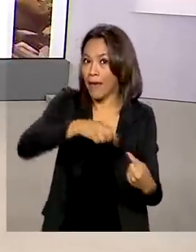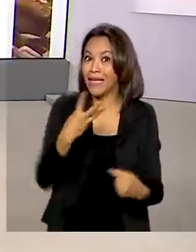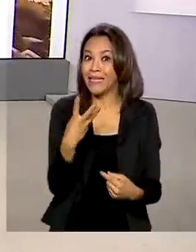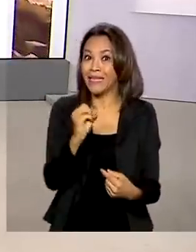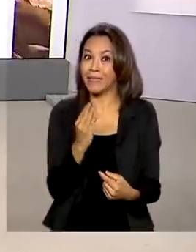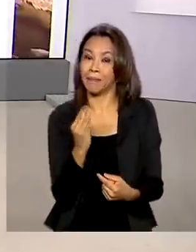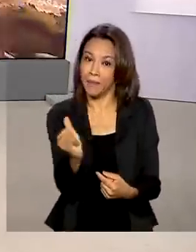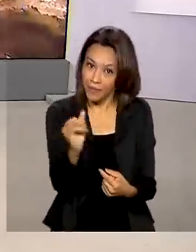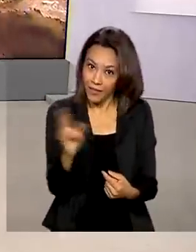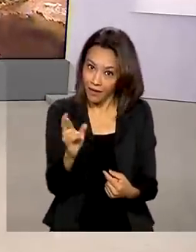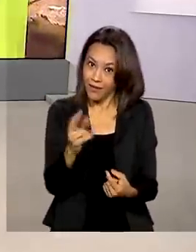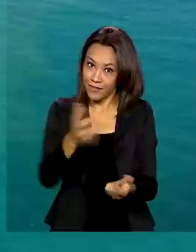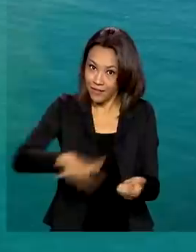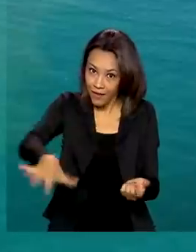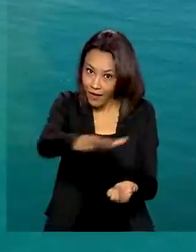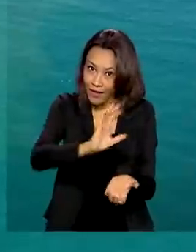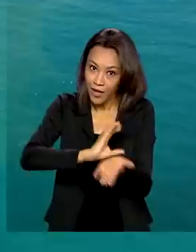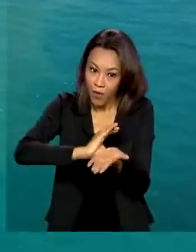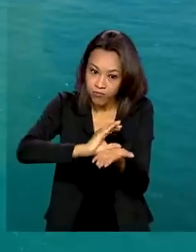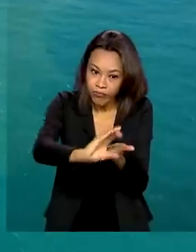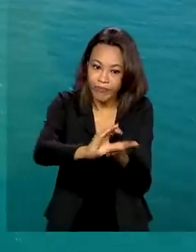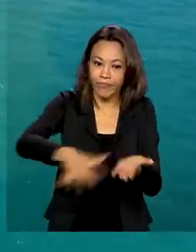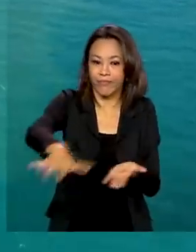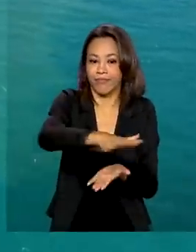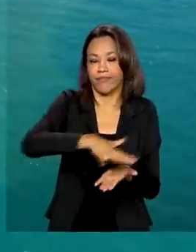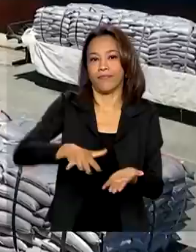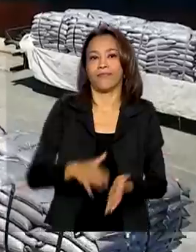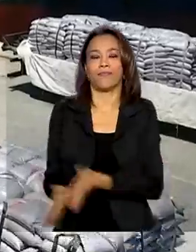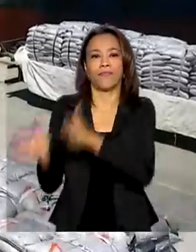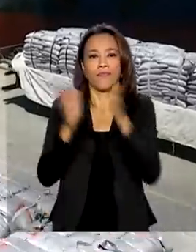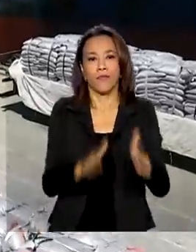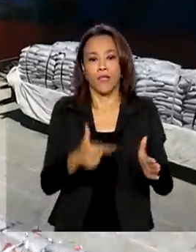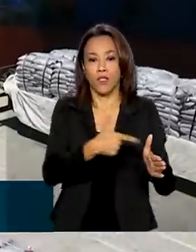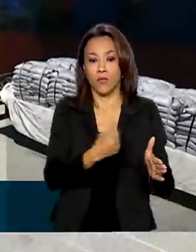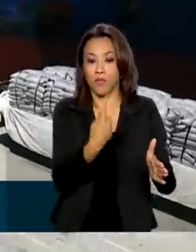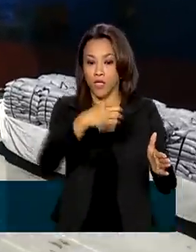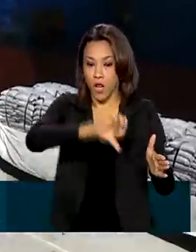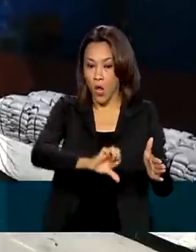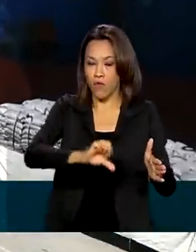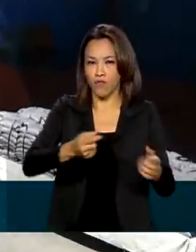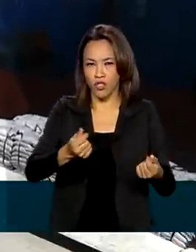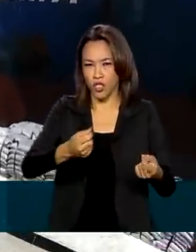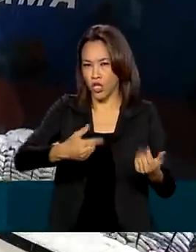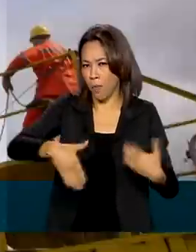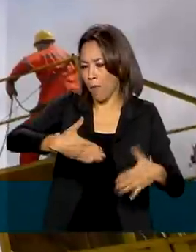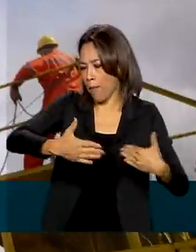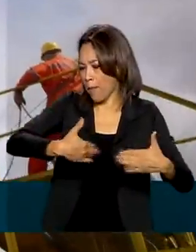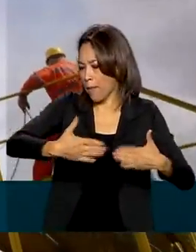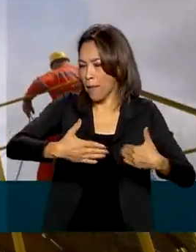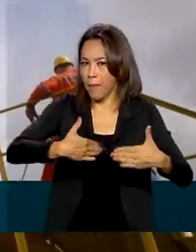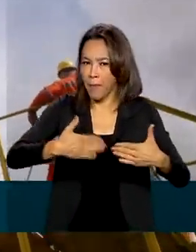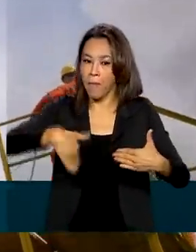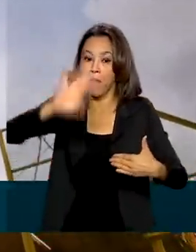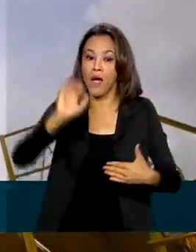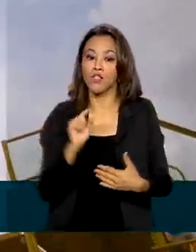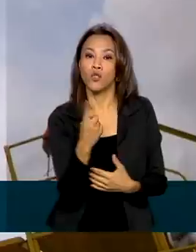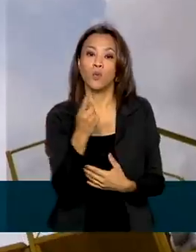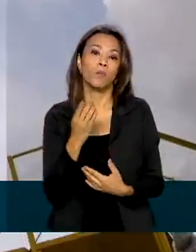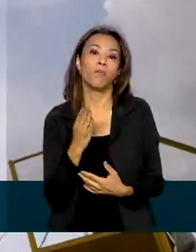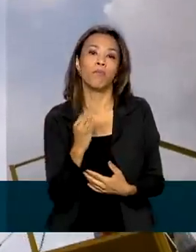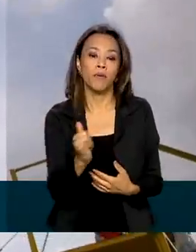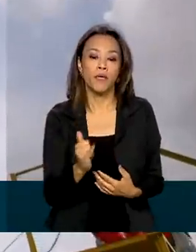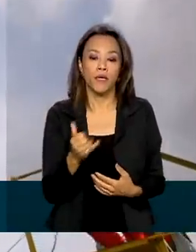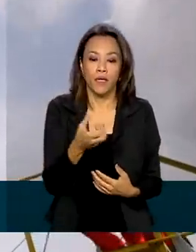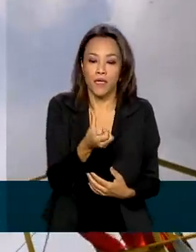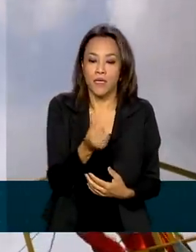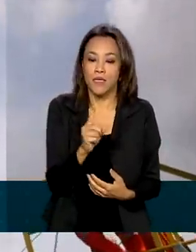investimentos. Em 2019, foram movimentados nos portos brasileiros mais de 1 bilhão e